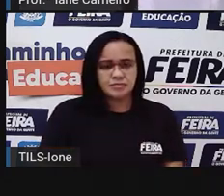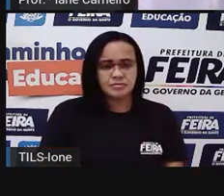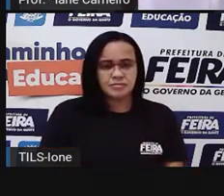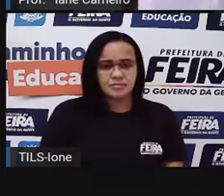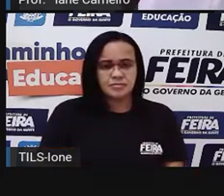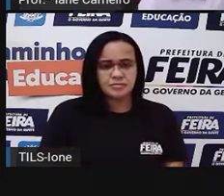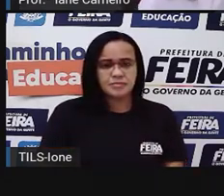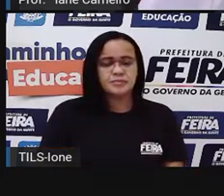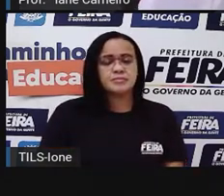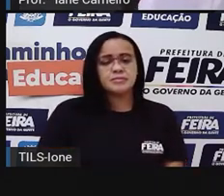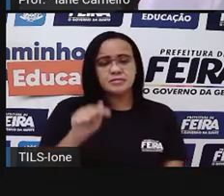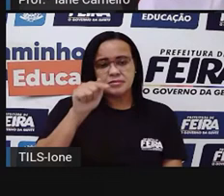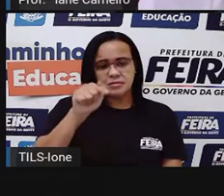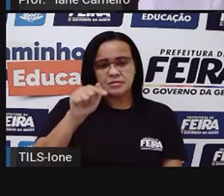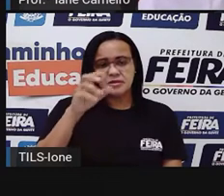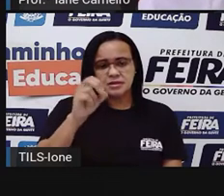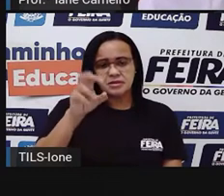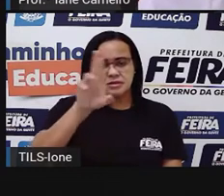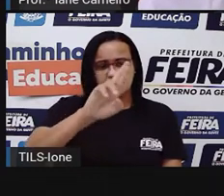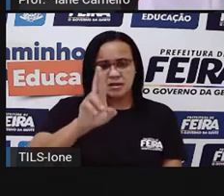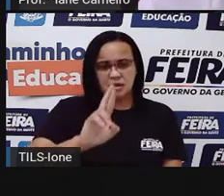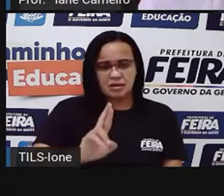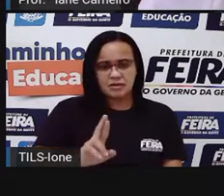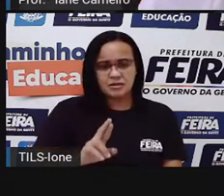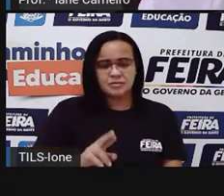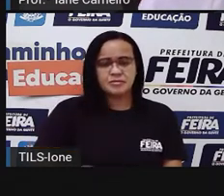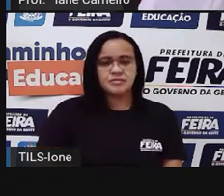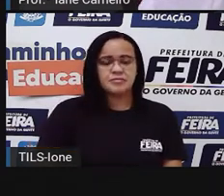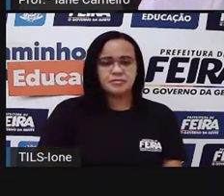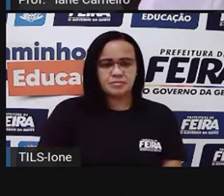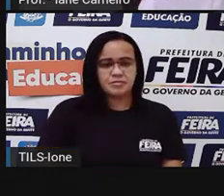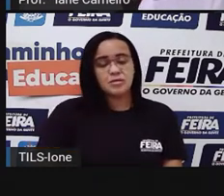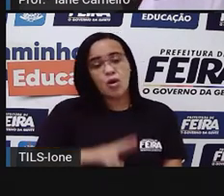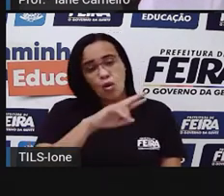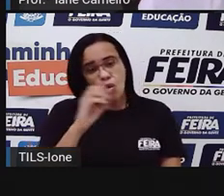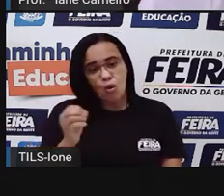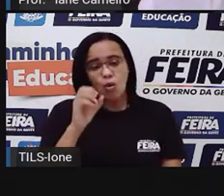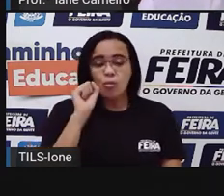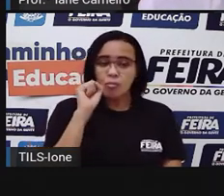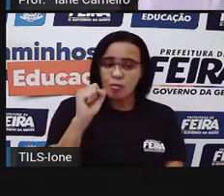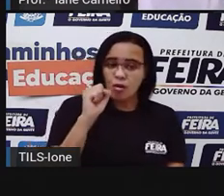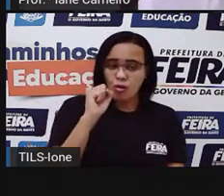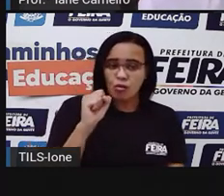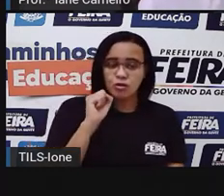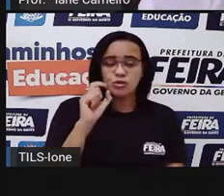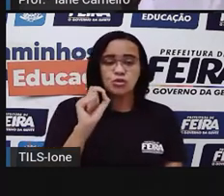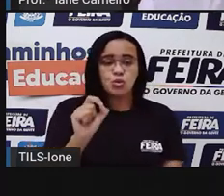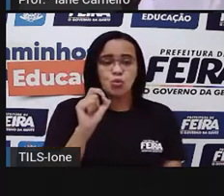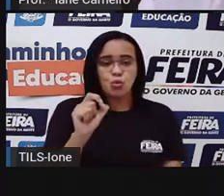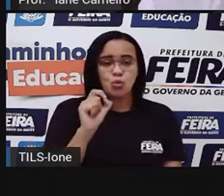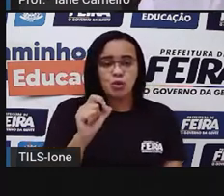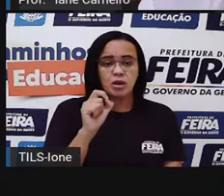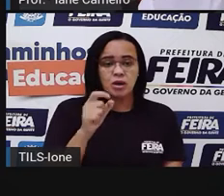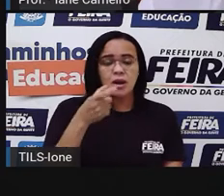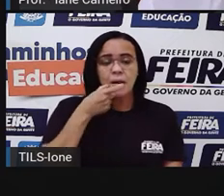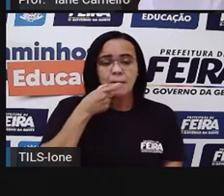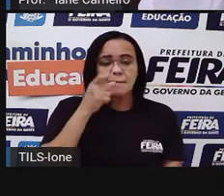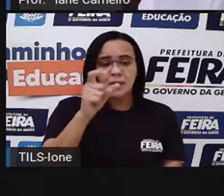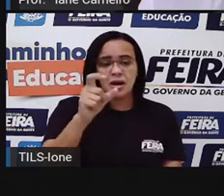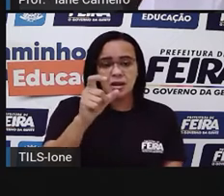70 reais. Ou eu posso escrever, ó, por extenso, né? Com palavras.